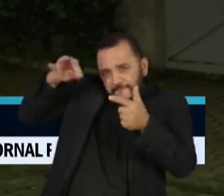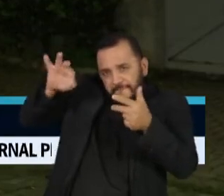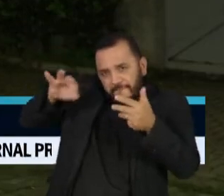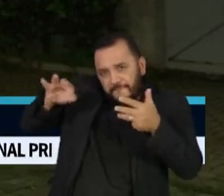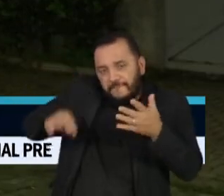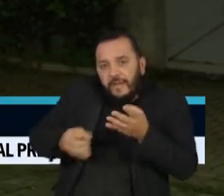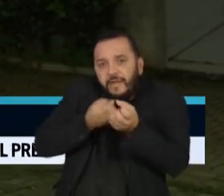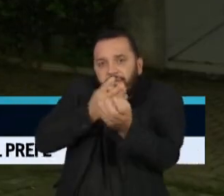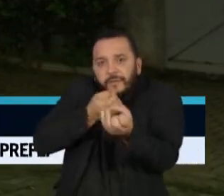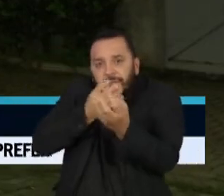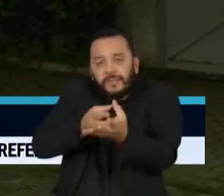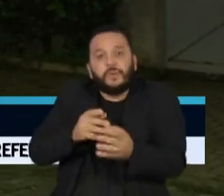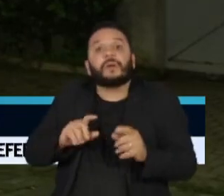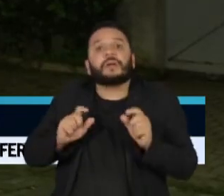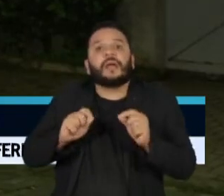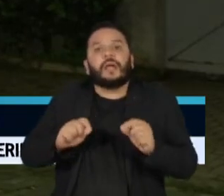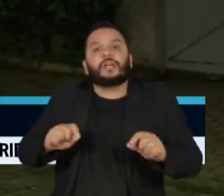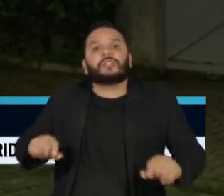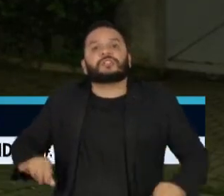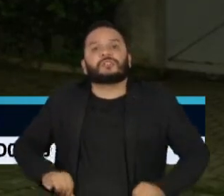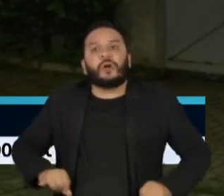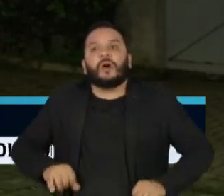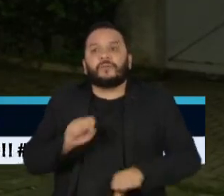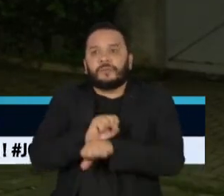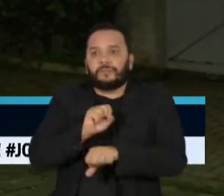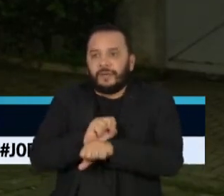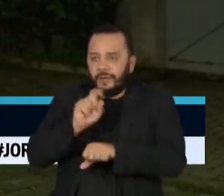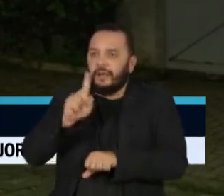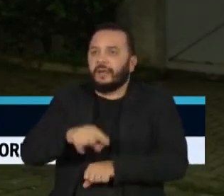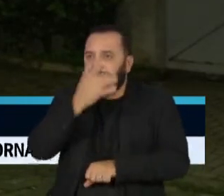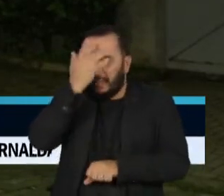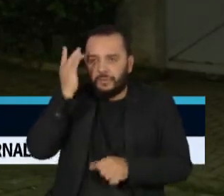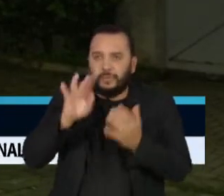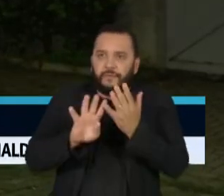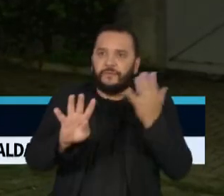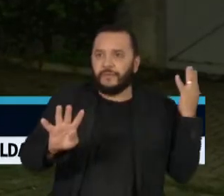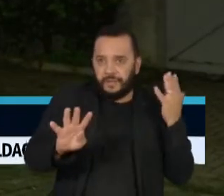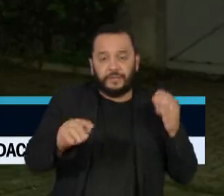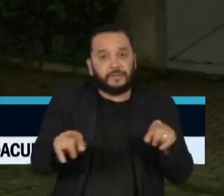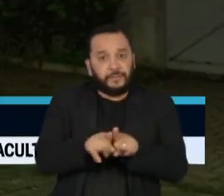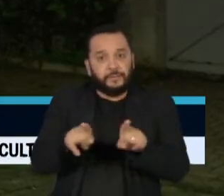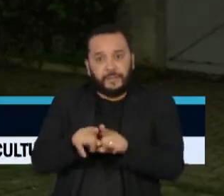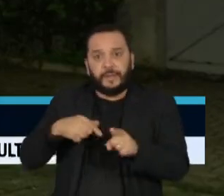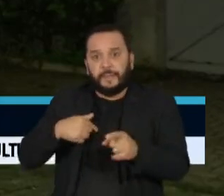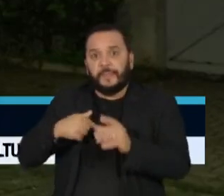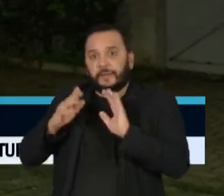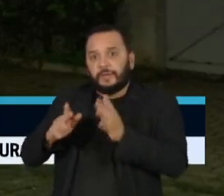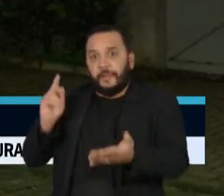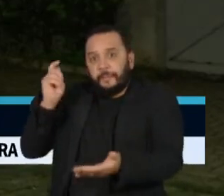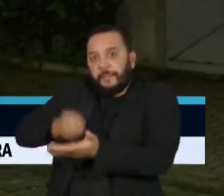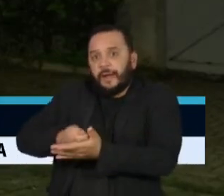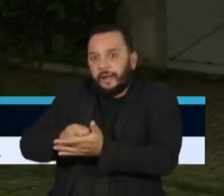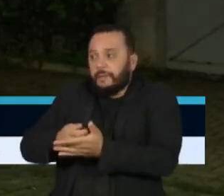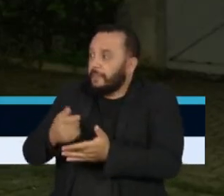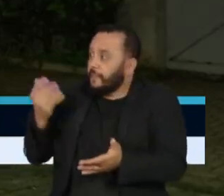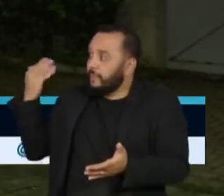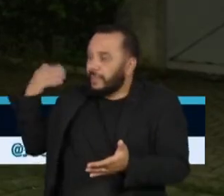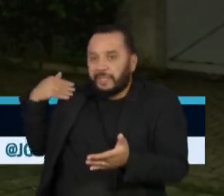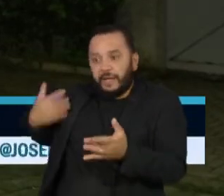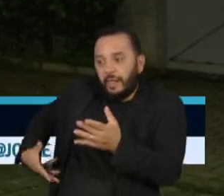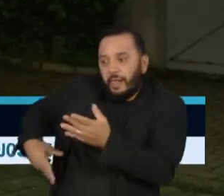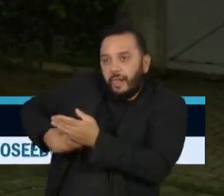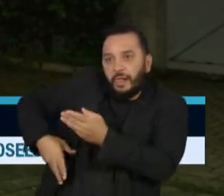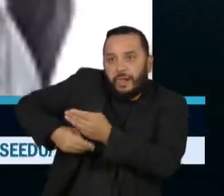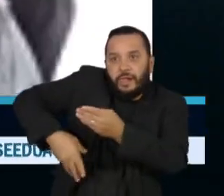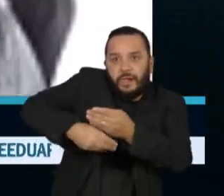sofre é quem está na fila. E o baque no orçamento com o pagamento dos retroativos será mais um problema que o novo governo